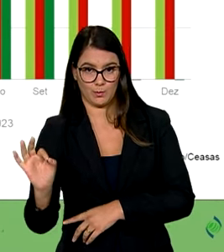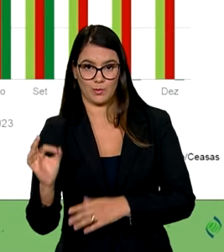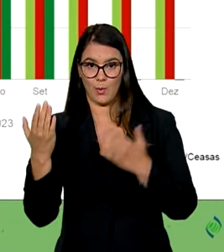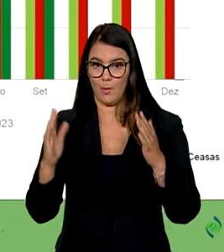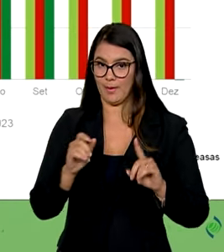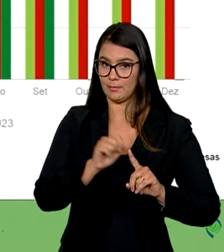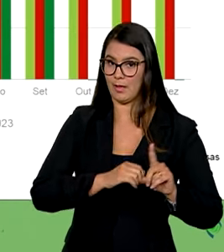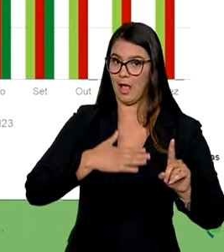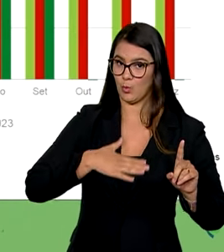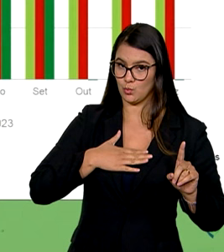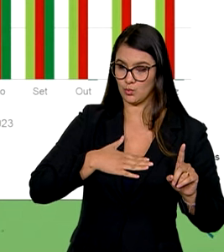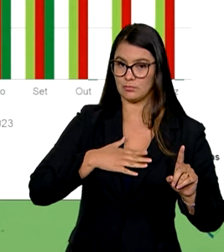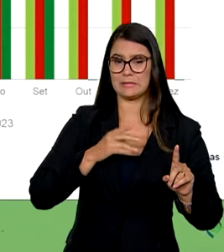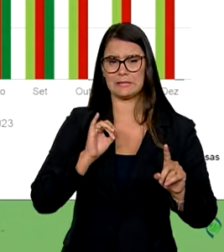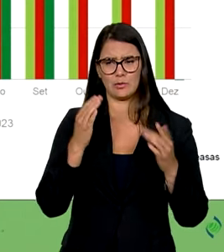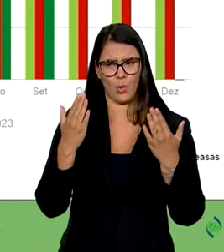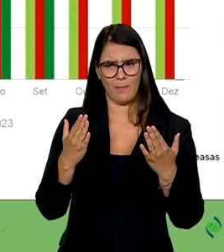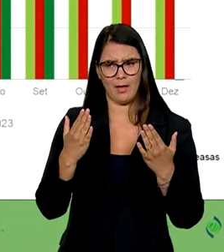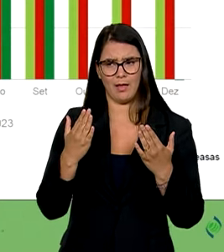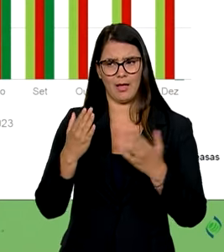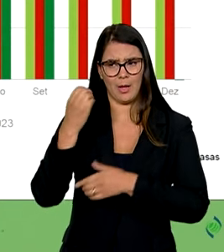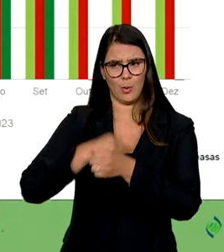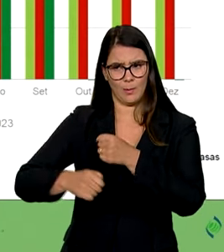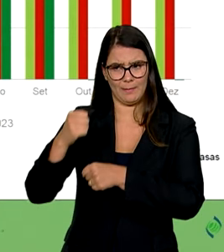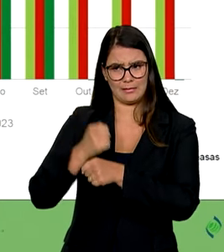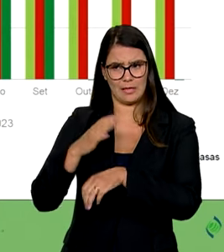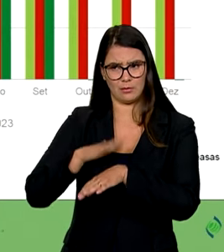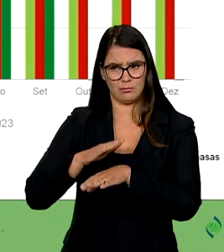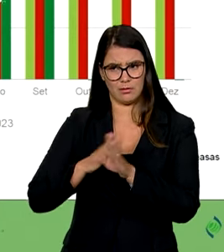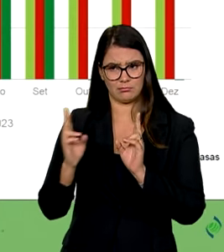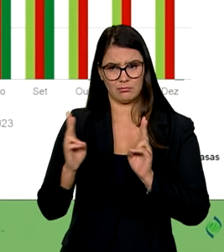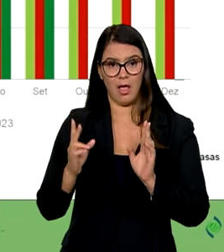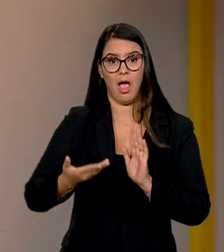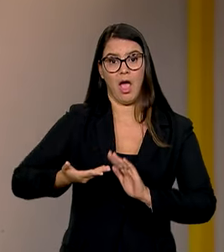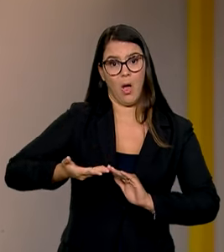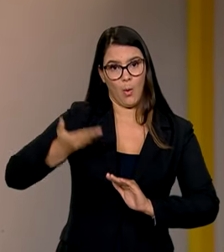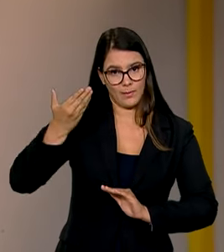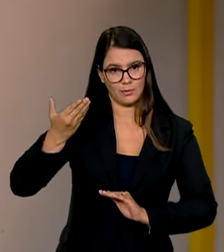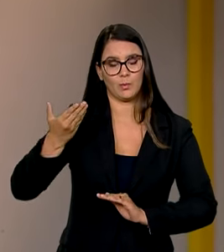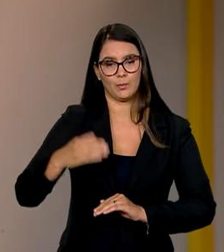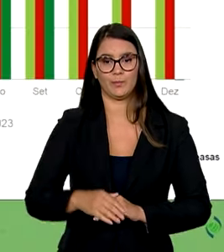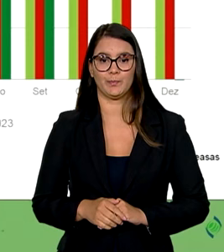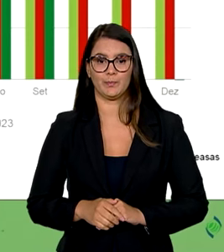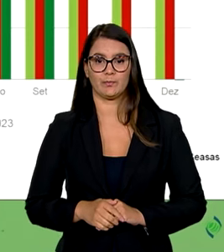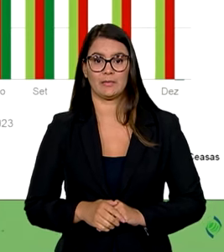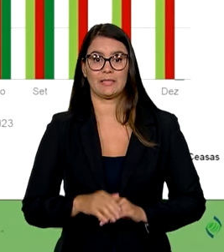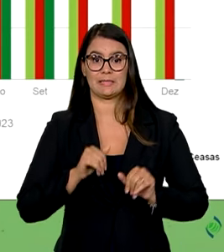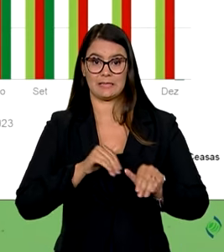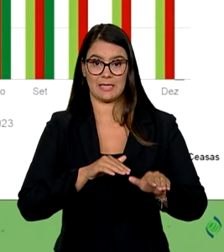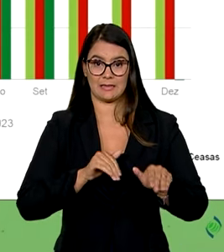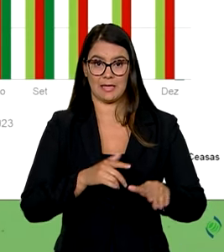agosto, mas se a gente comparar com mesmo mês do ano passado, teve uma alta de 3%. E em relação a setembro de